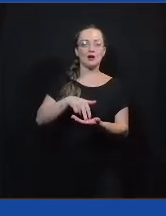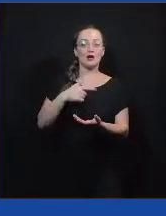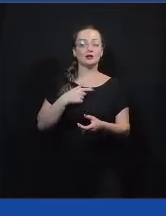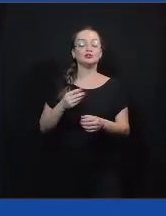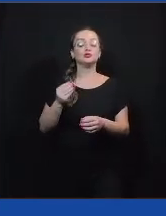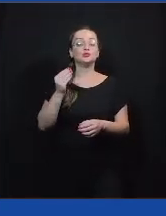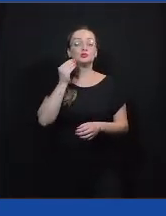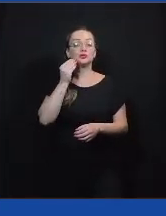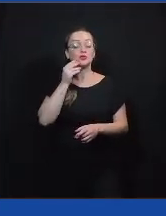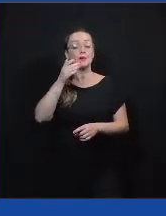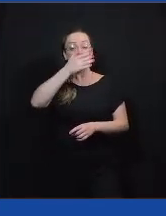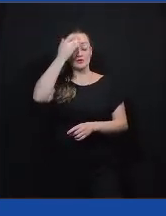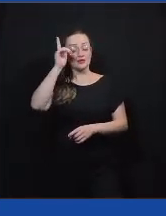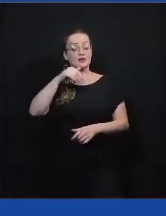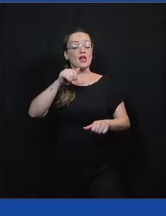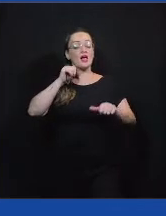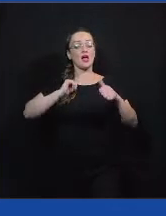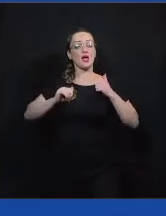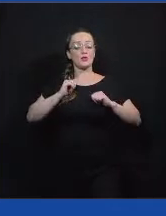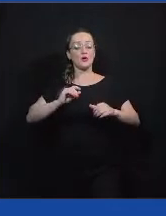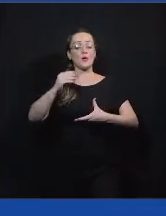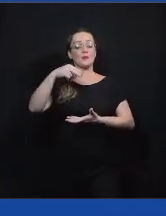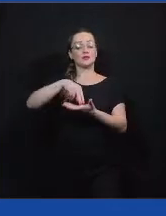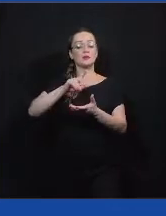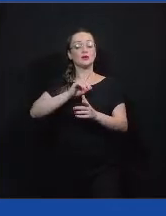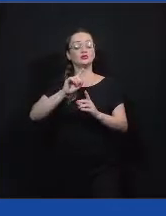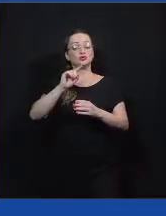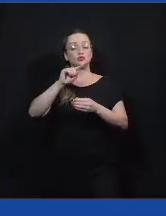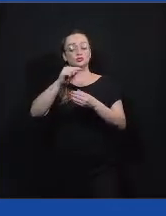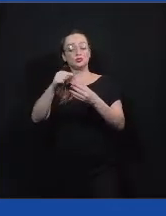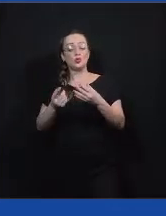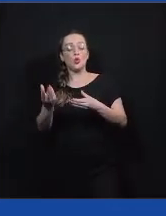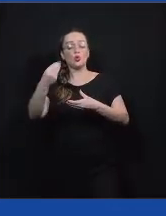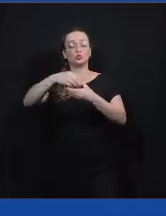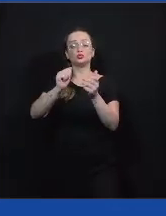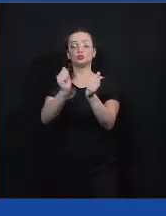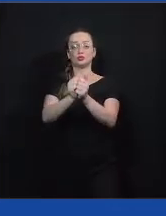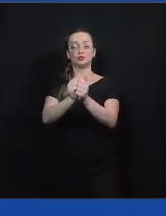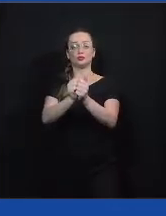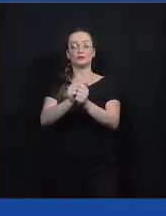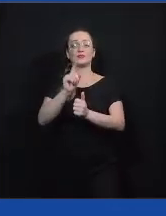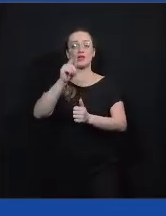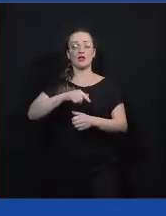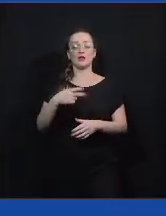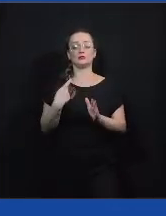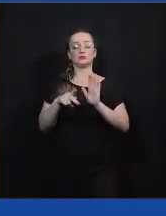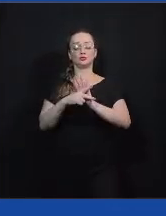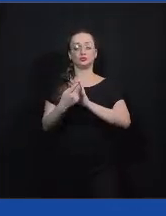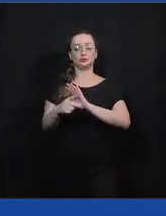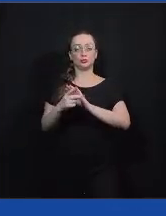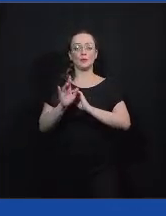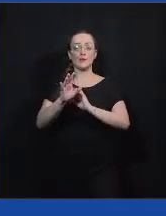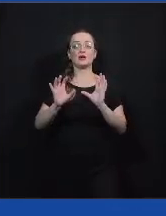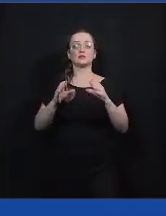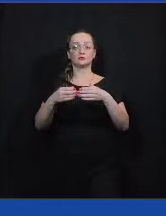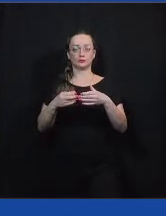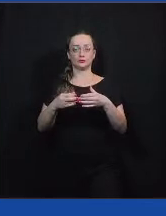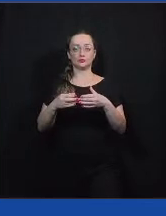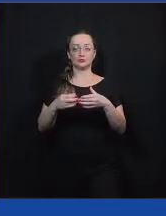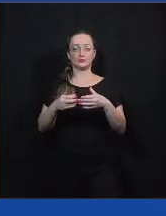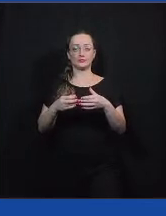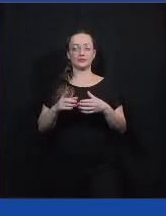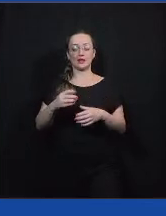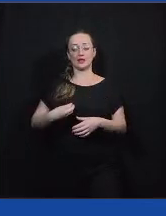um ator que é principal dentro de todos os principais, né? É uma voz que é sua, mas que também é coletiva. Só